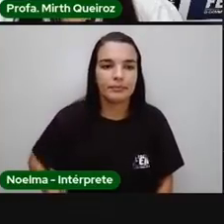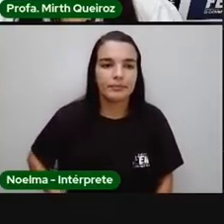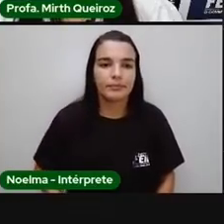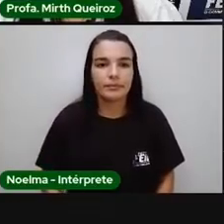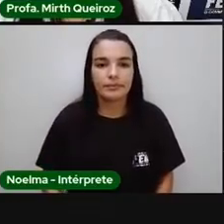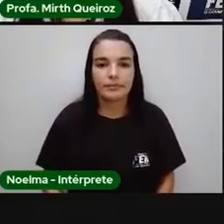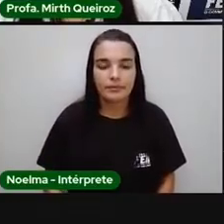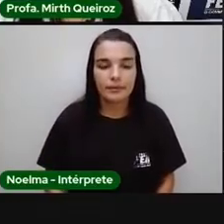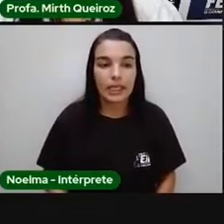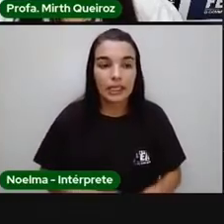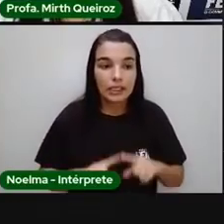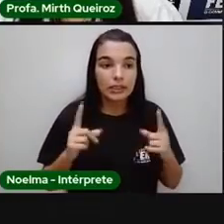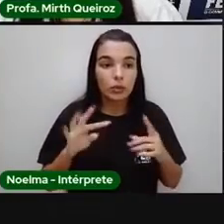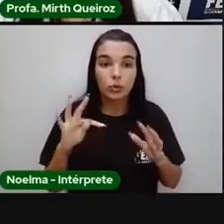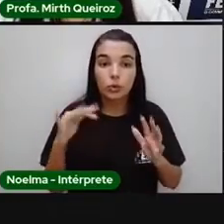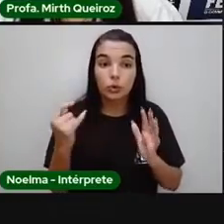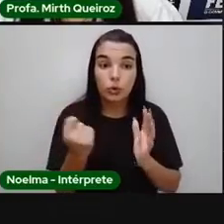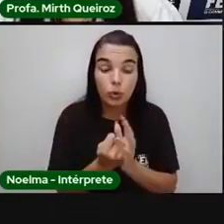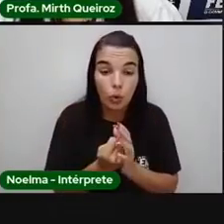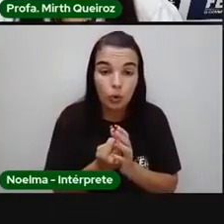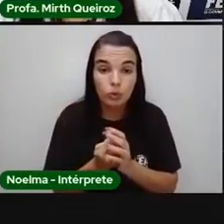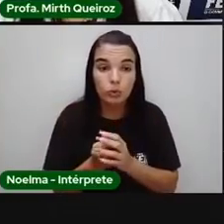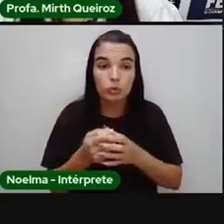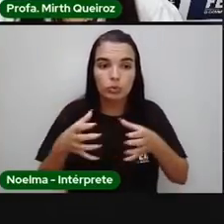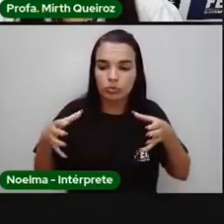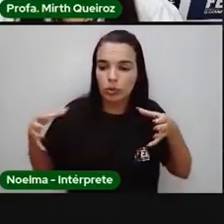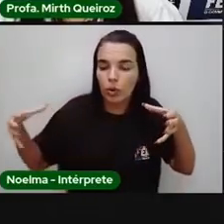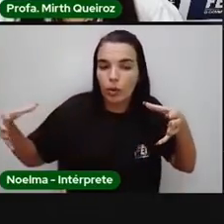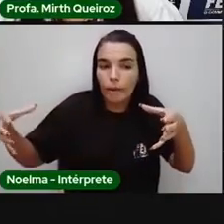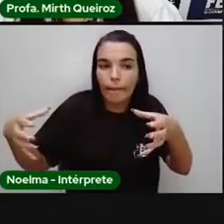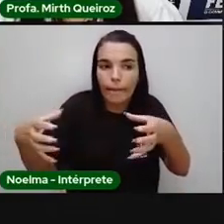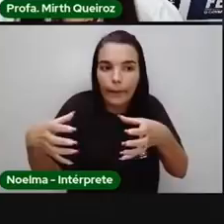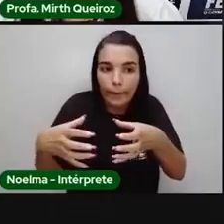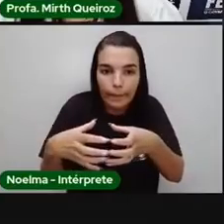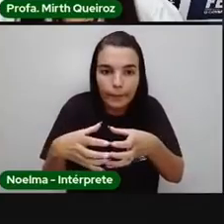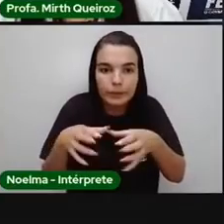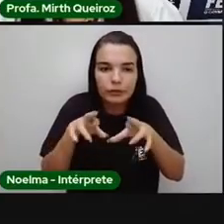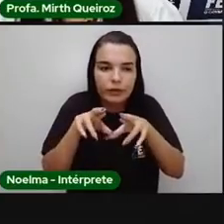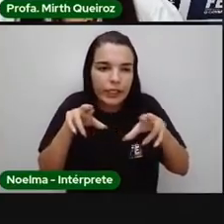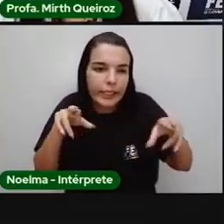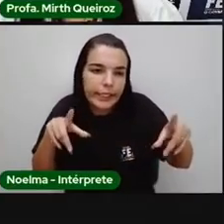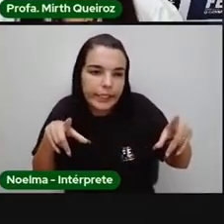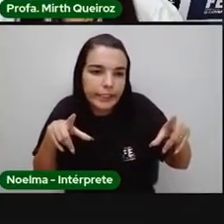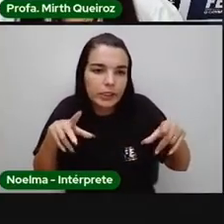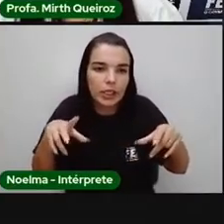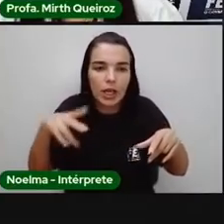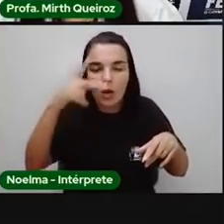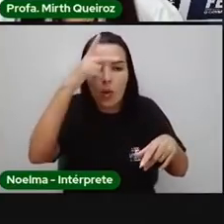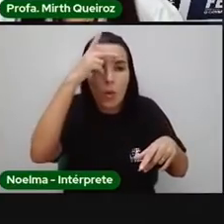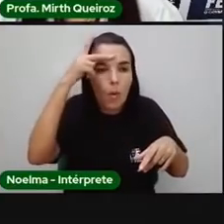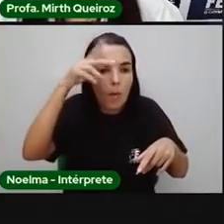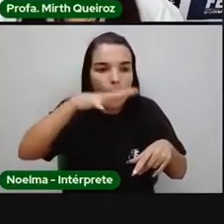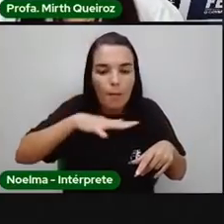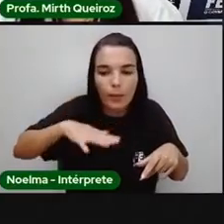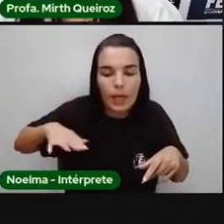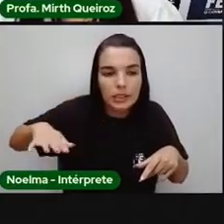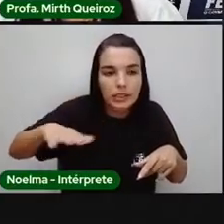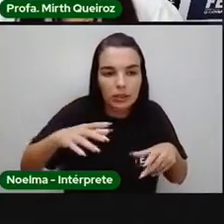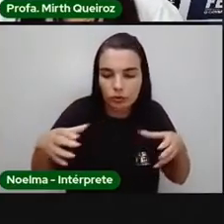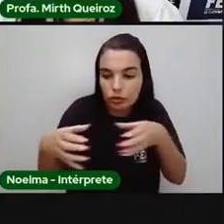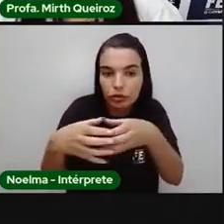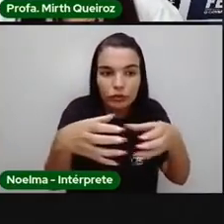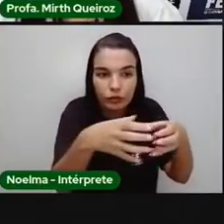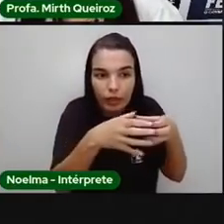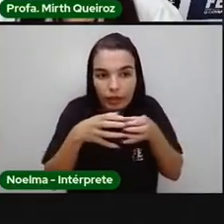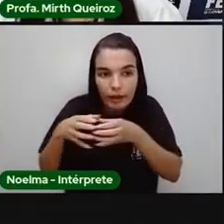tudo isso, todos os ecossistemas, que são diferentes, né? Tem vários tipos de ecossistemas, né? Dependendo do